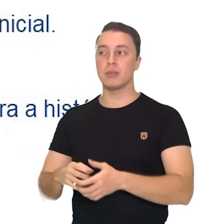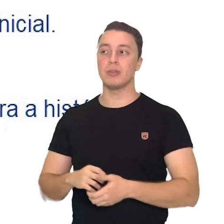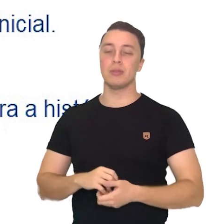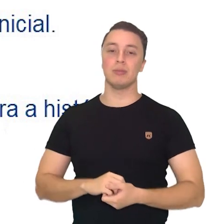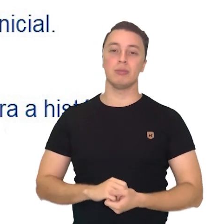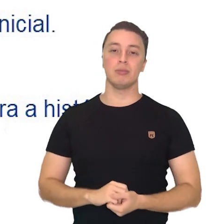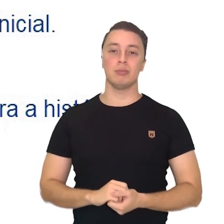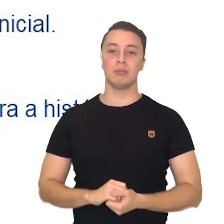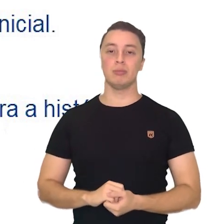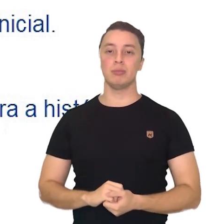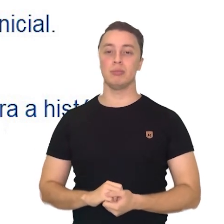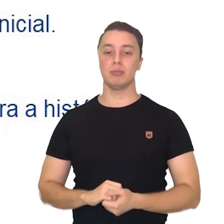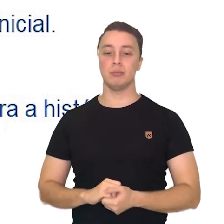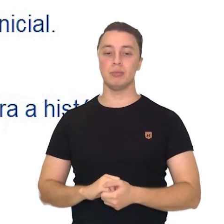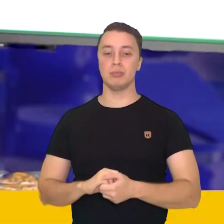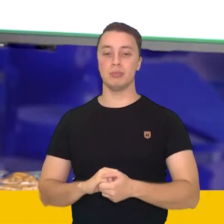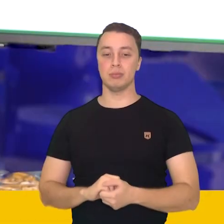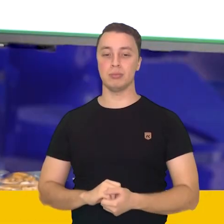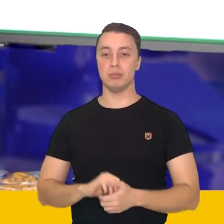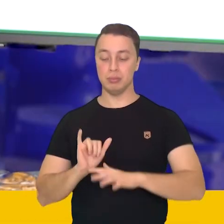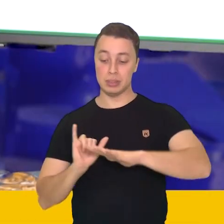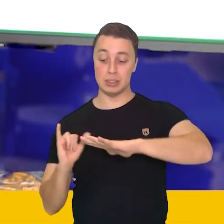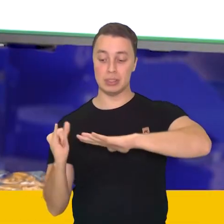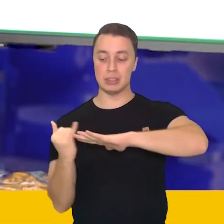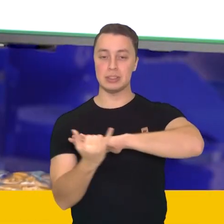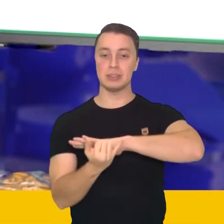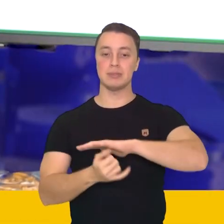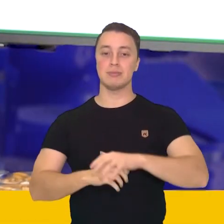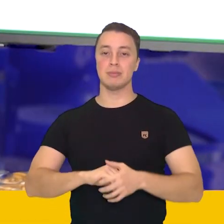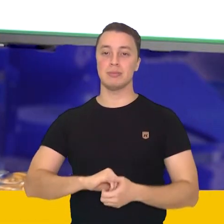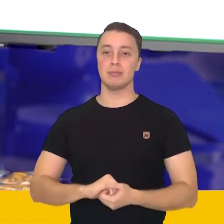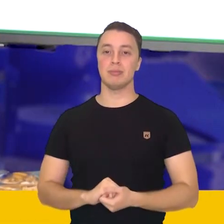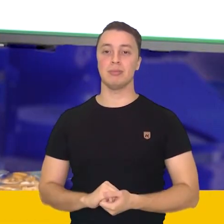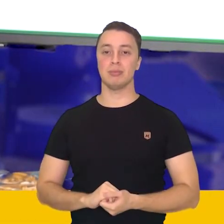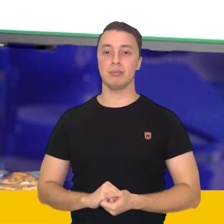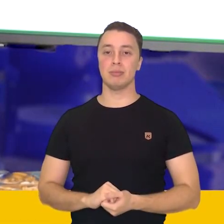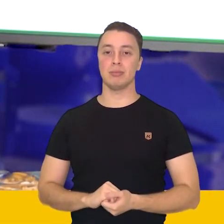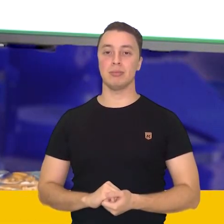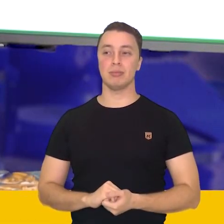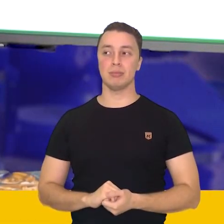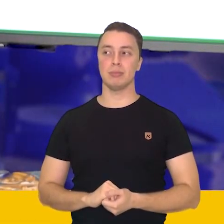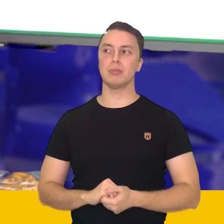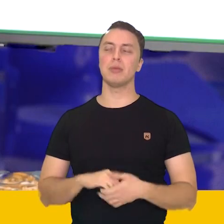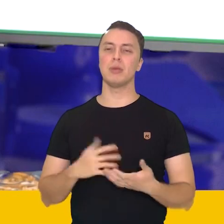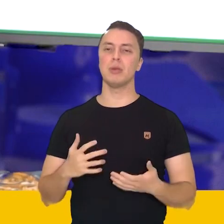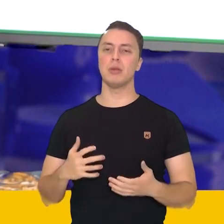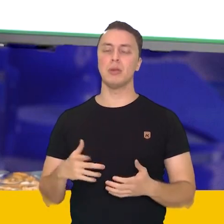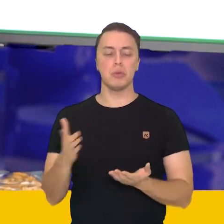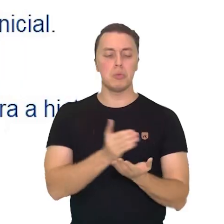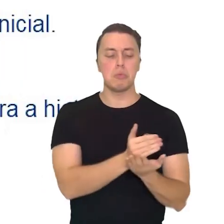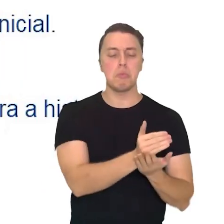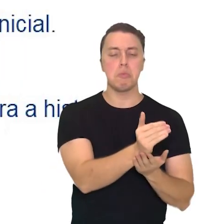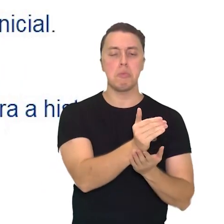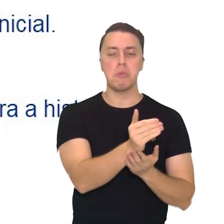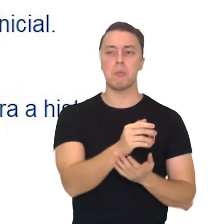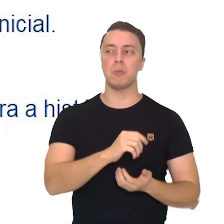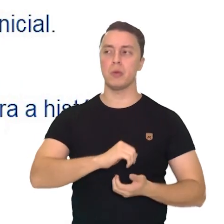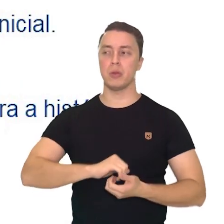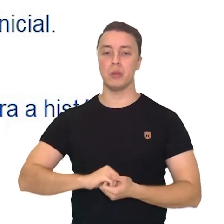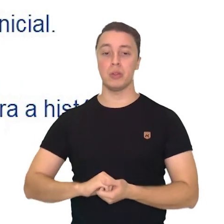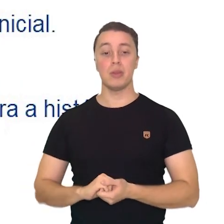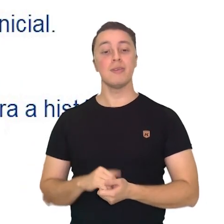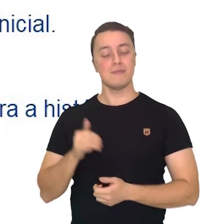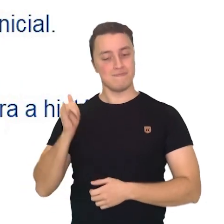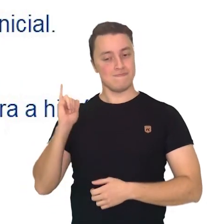Enredo. 6. Situação inicial. Qual é a situação inicial de um conto? É